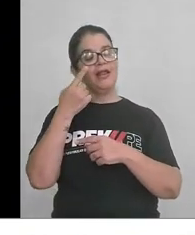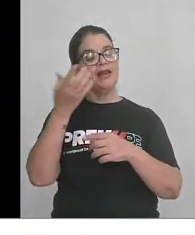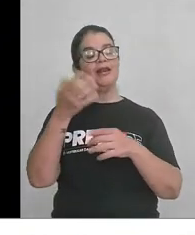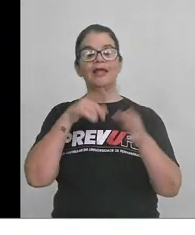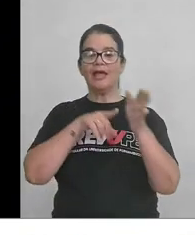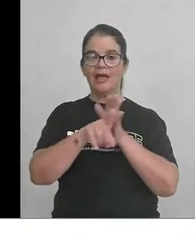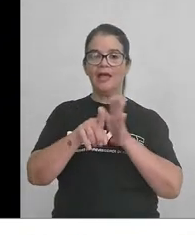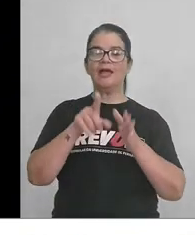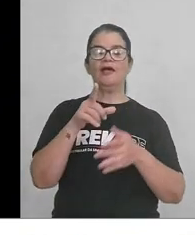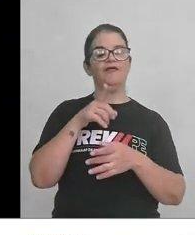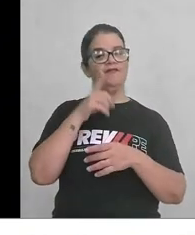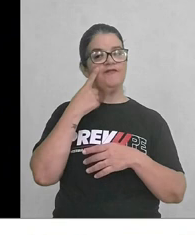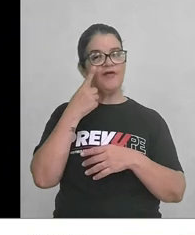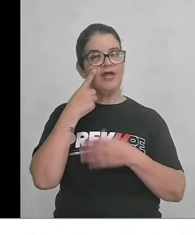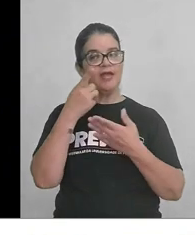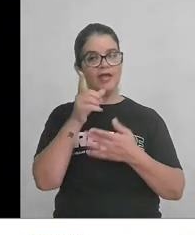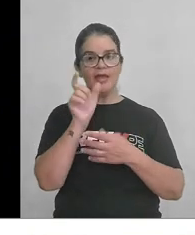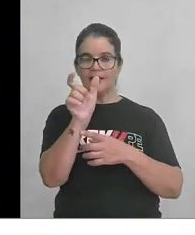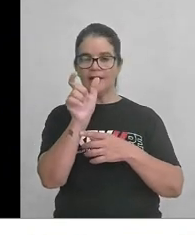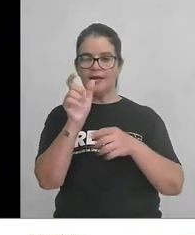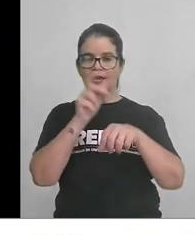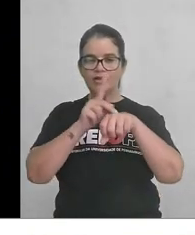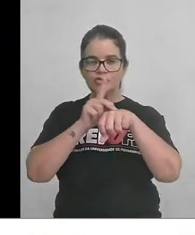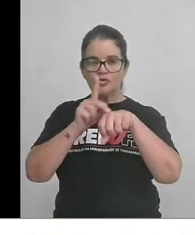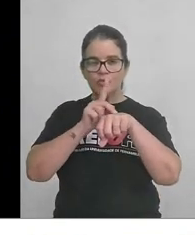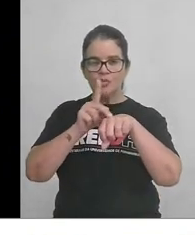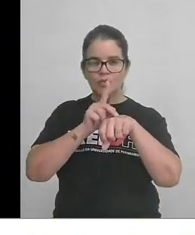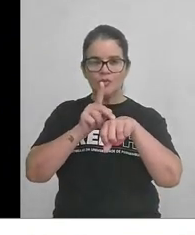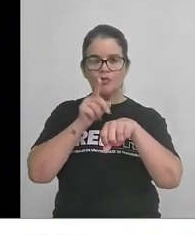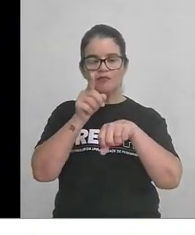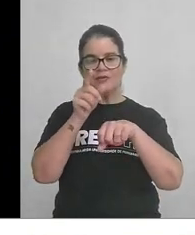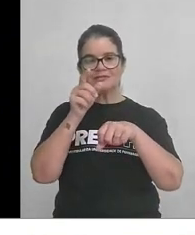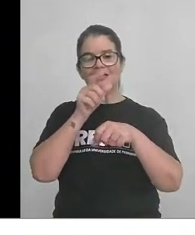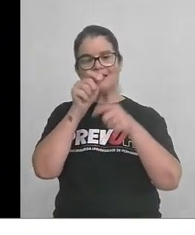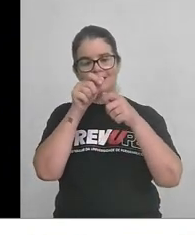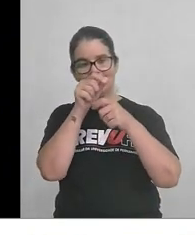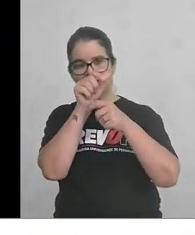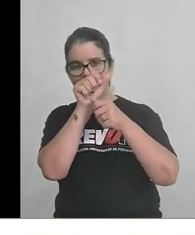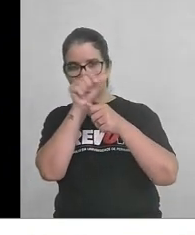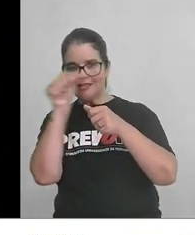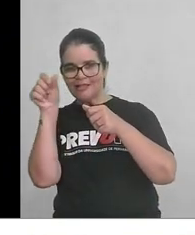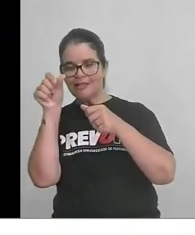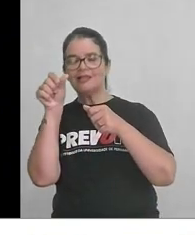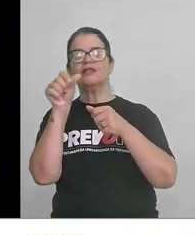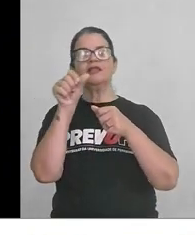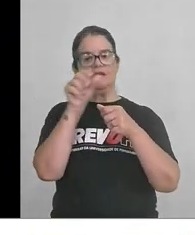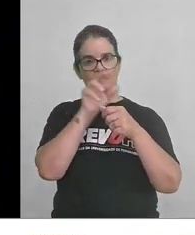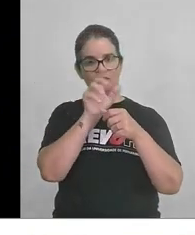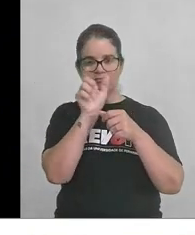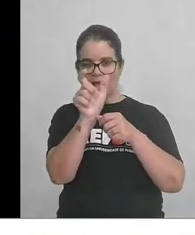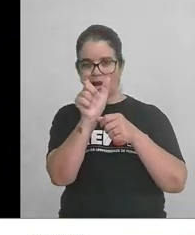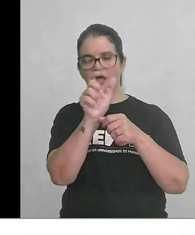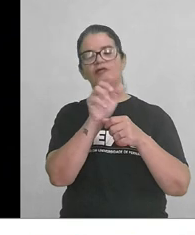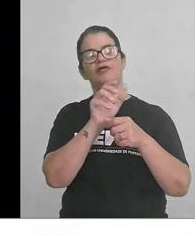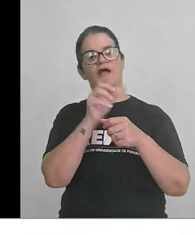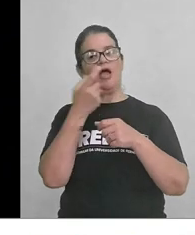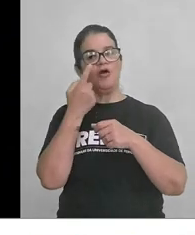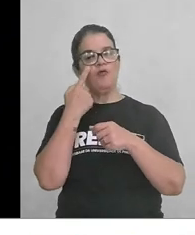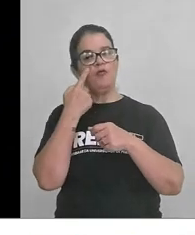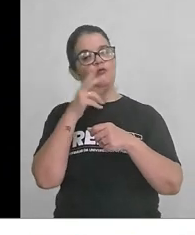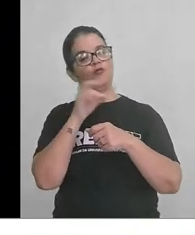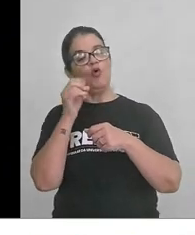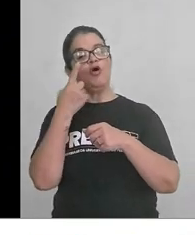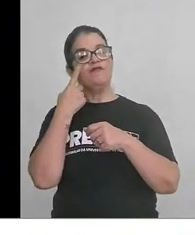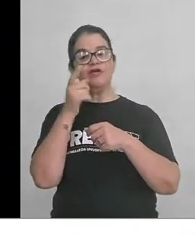acentos diacríticos. Veja que eu coloquei em negrito. Então, você pega o seu marcador de texto e coloca diacrítico. Aí, eu vou aqui e vejo